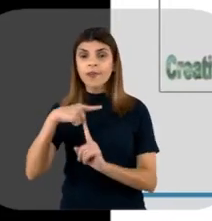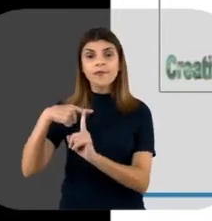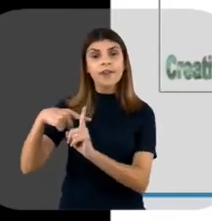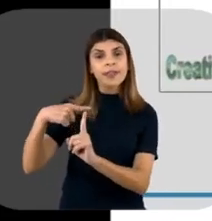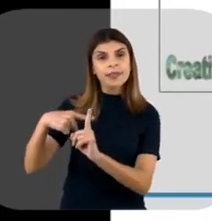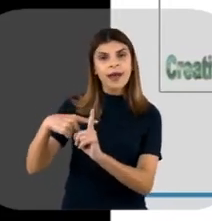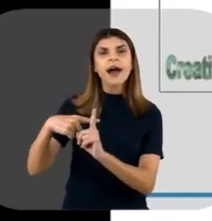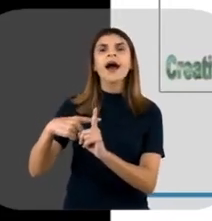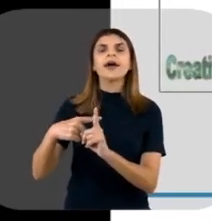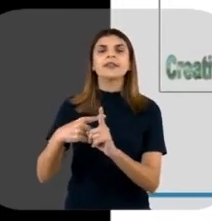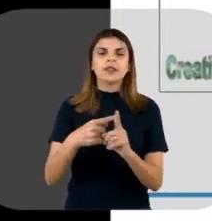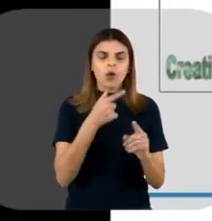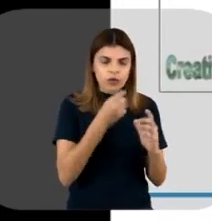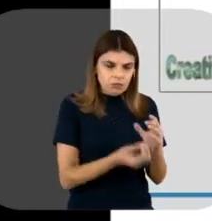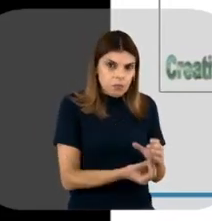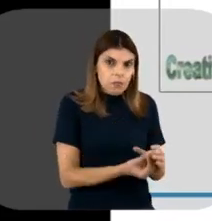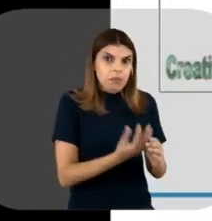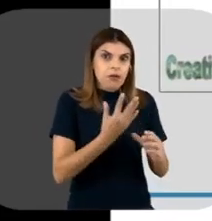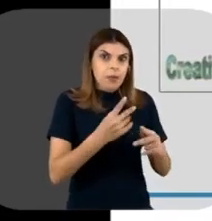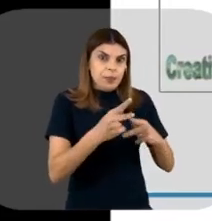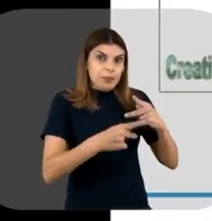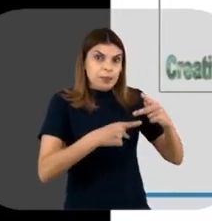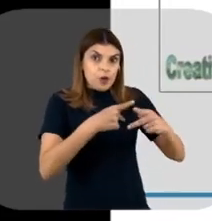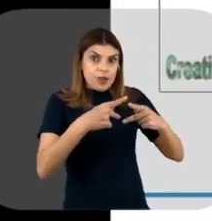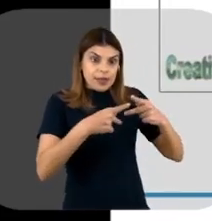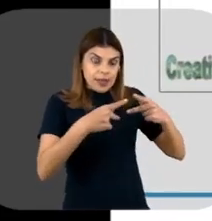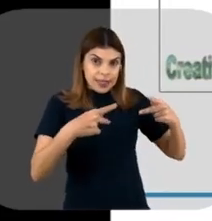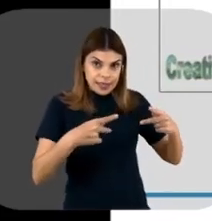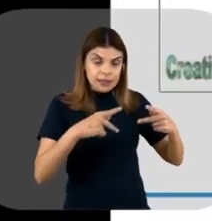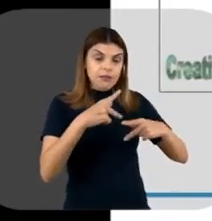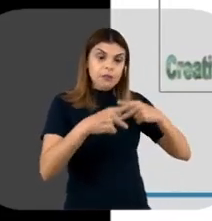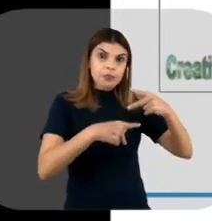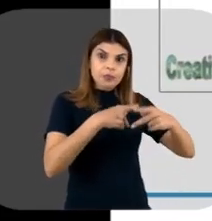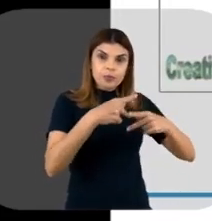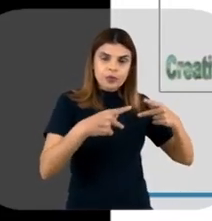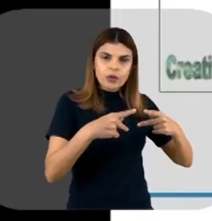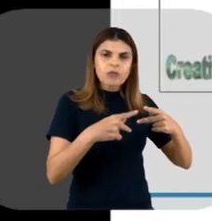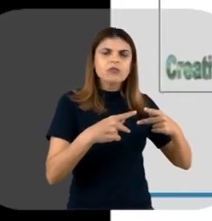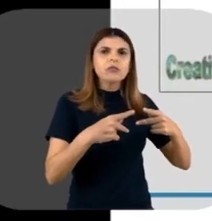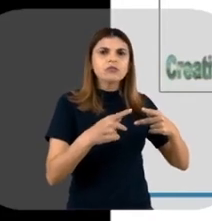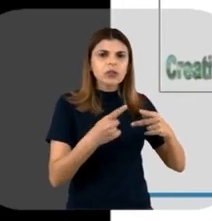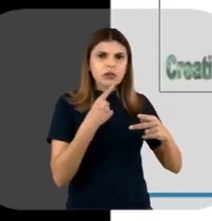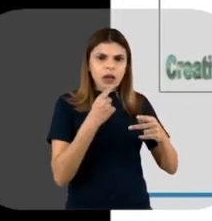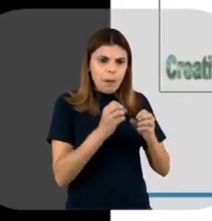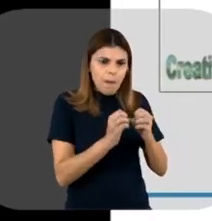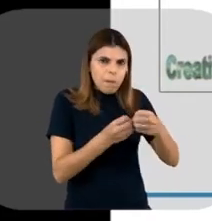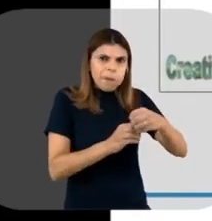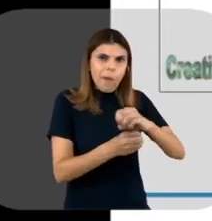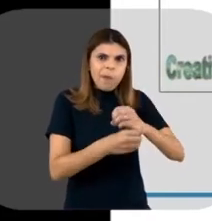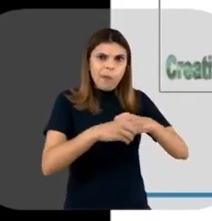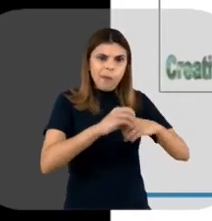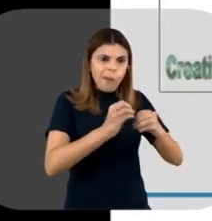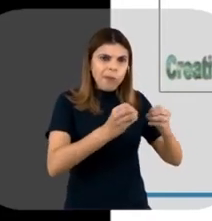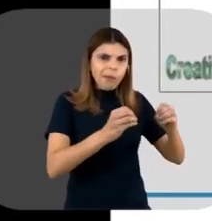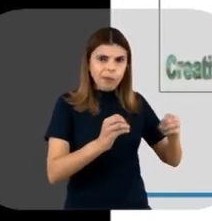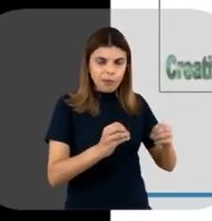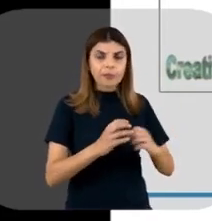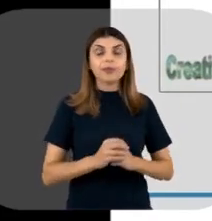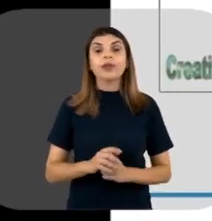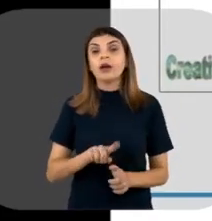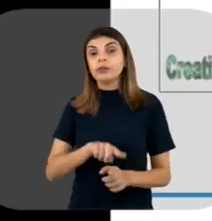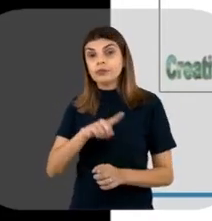expressar a proteína de interesse com alto rendimento, alto grau de rendimento.